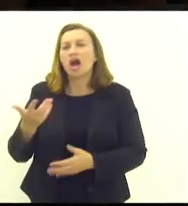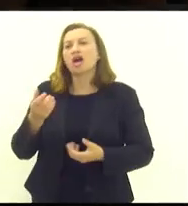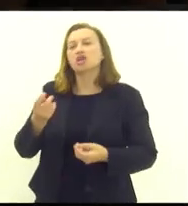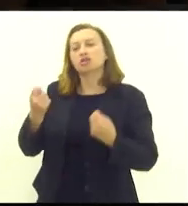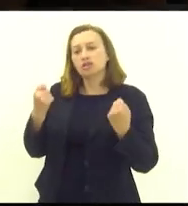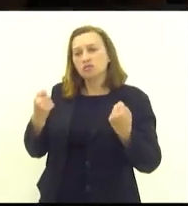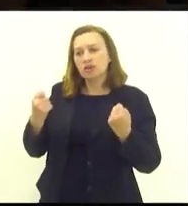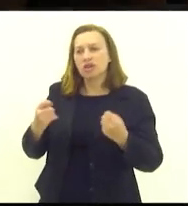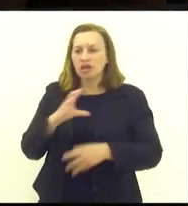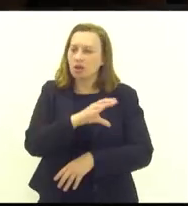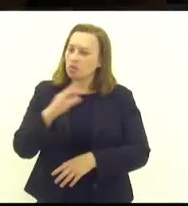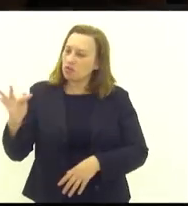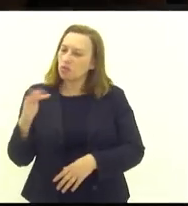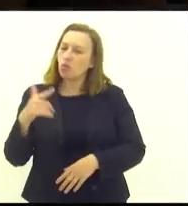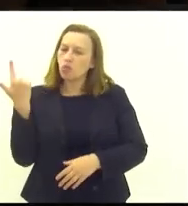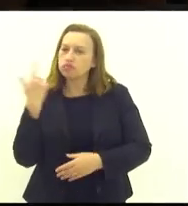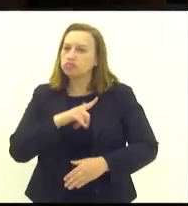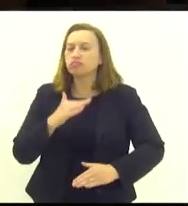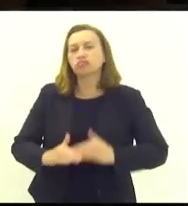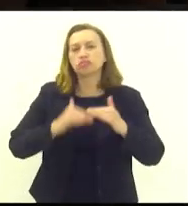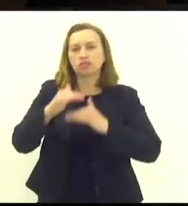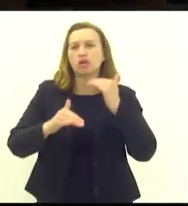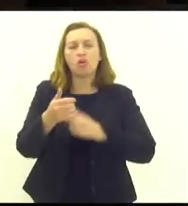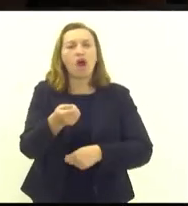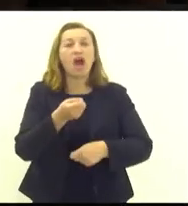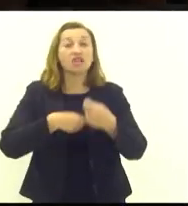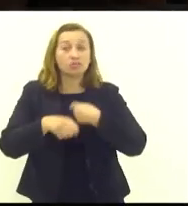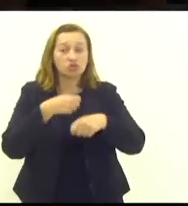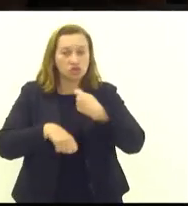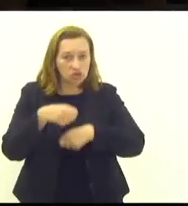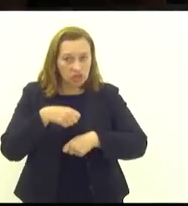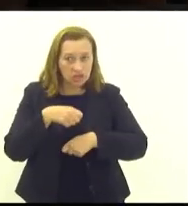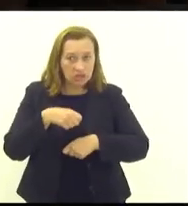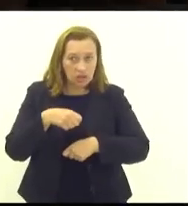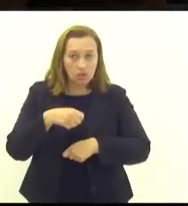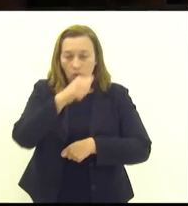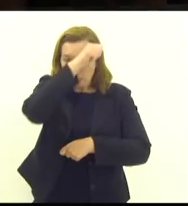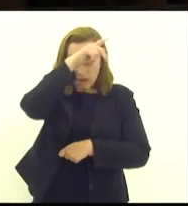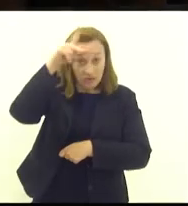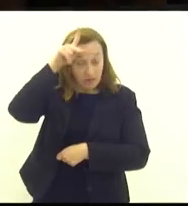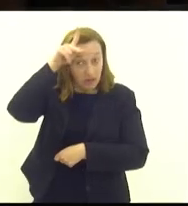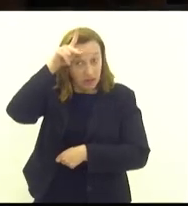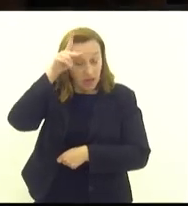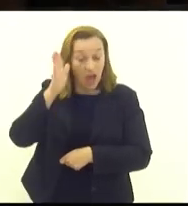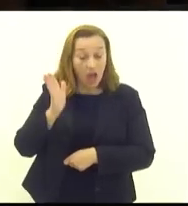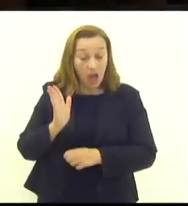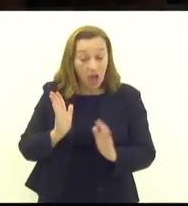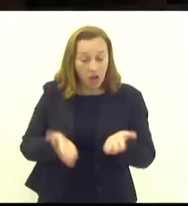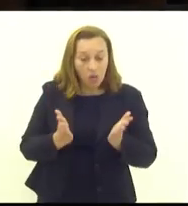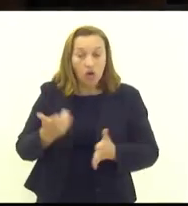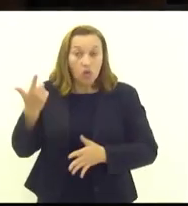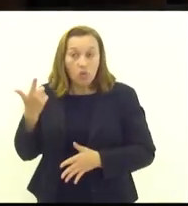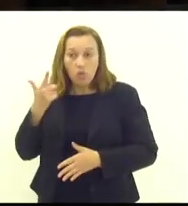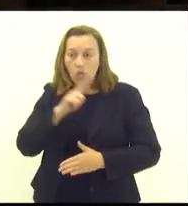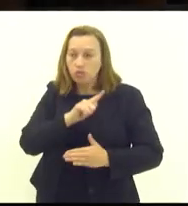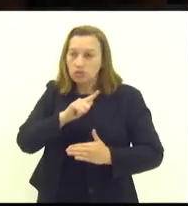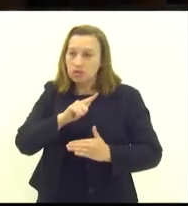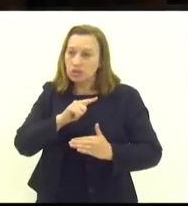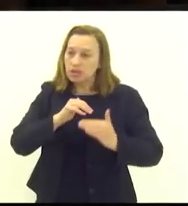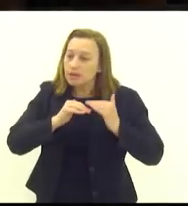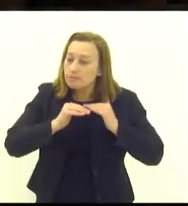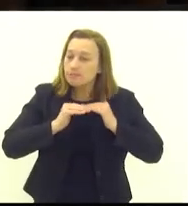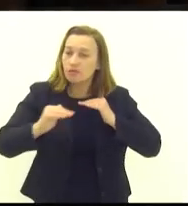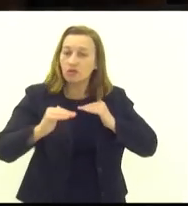A gente roga que a administração atual consiga entrar nos trilhos, porque até agora o que a gente vê,